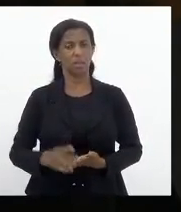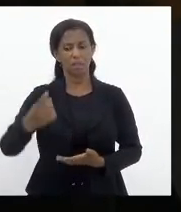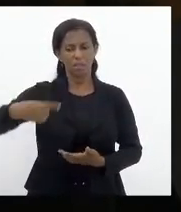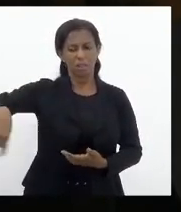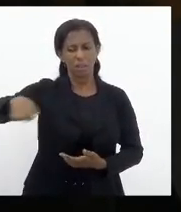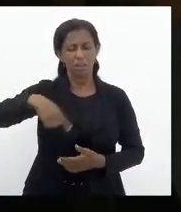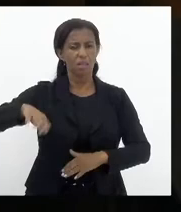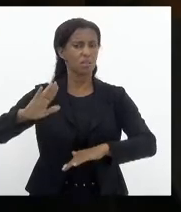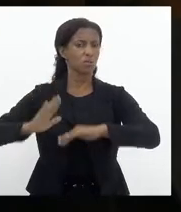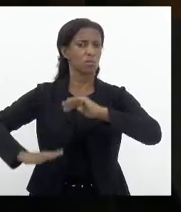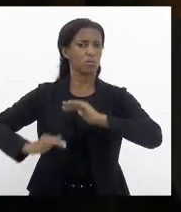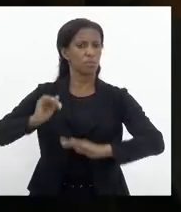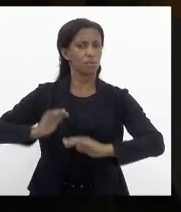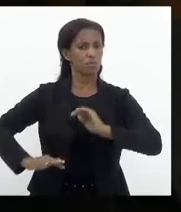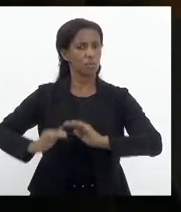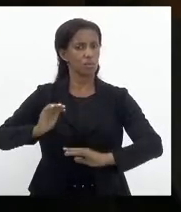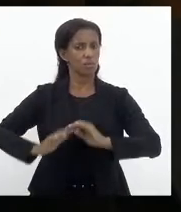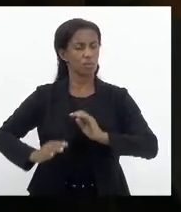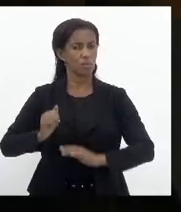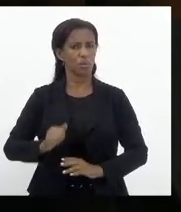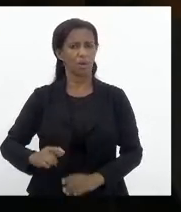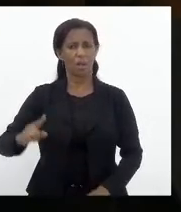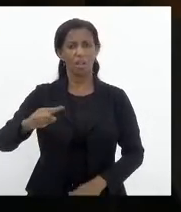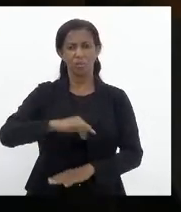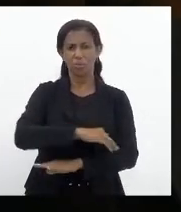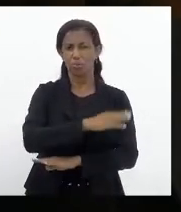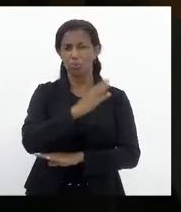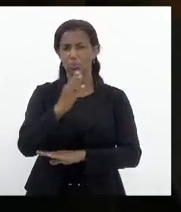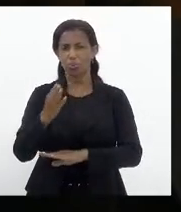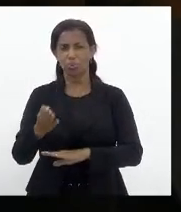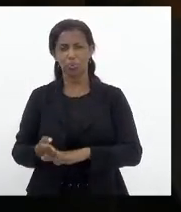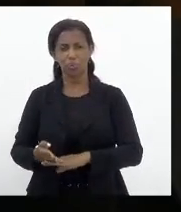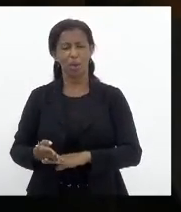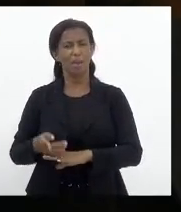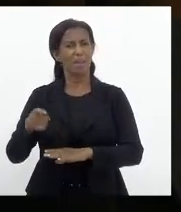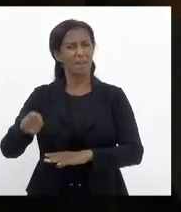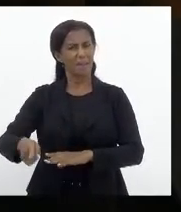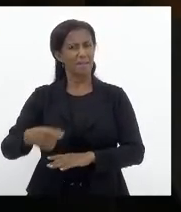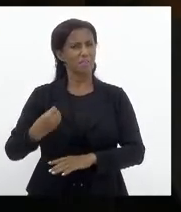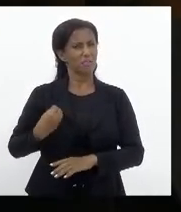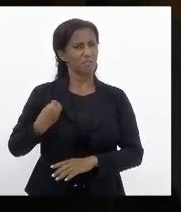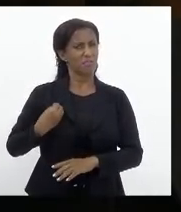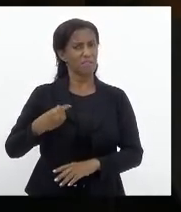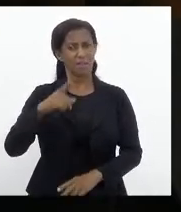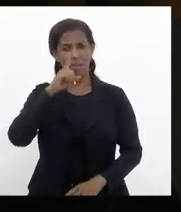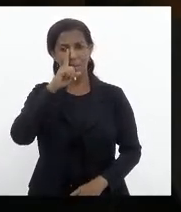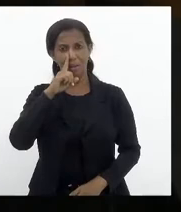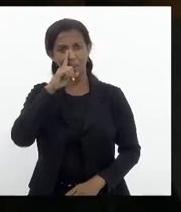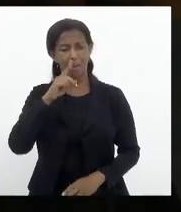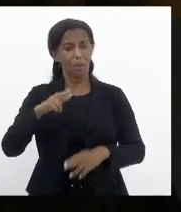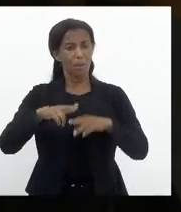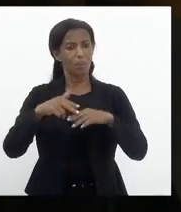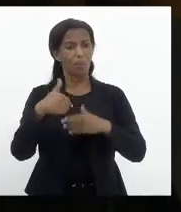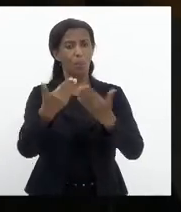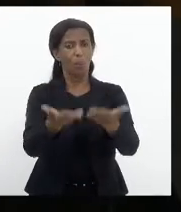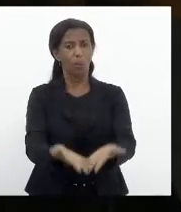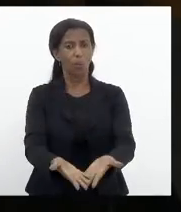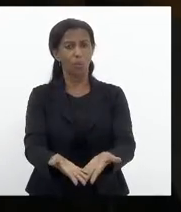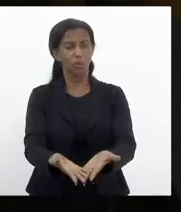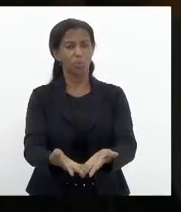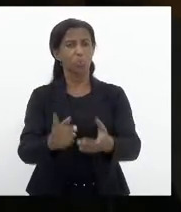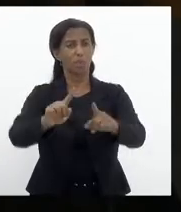profissionais que diuturnamente sacrificam suas vidas, até mesmo por aqueles que jogam